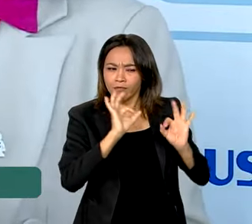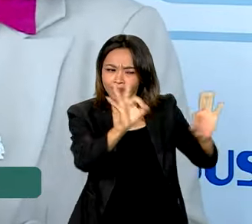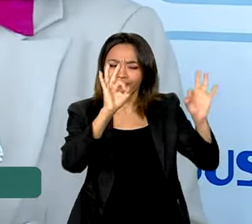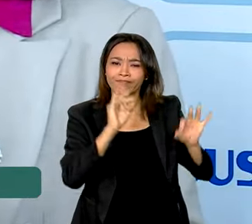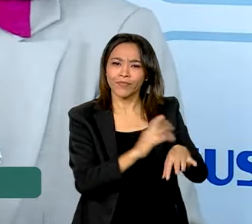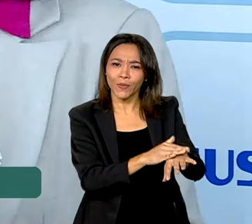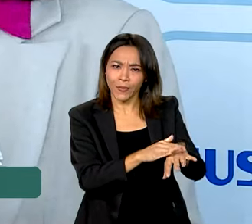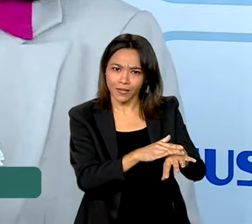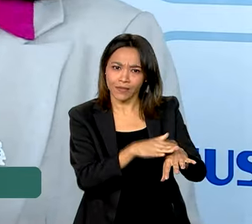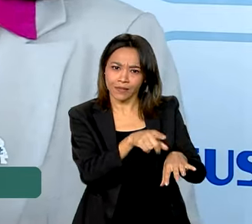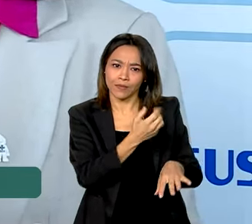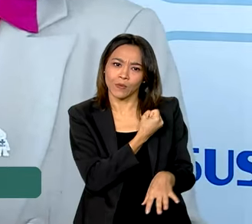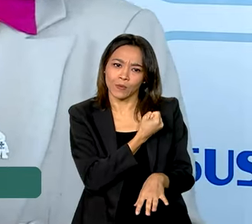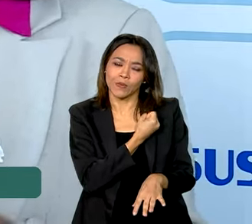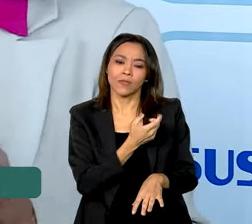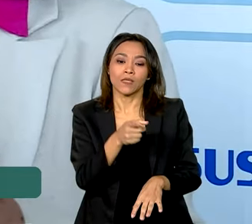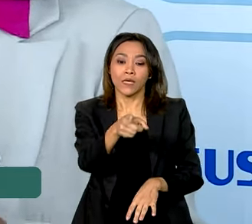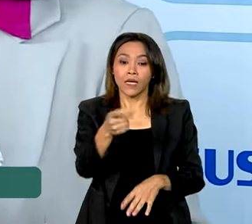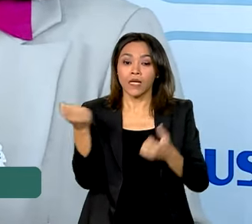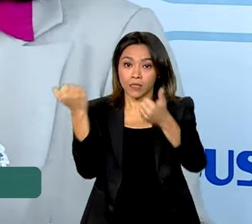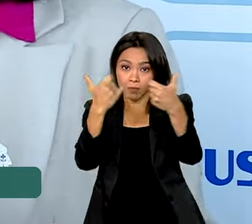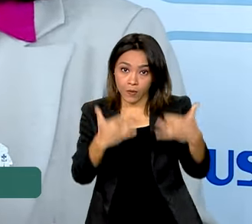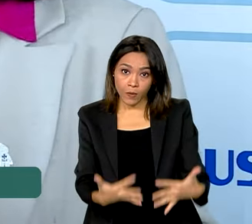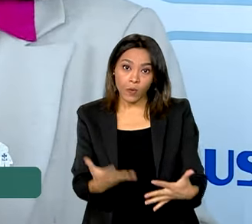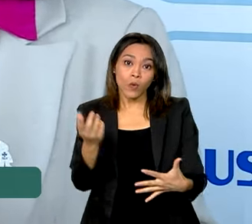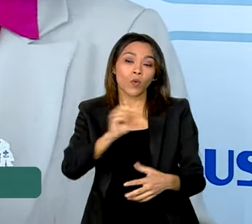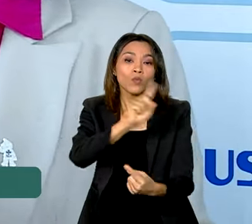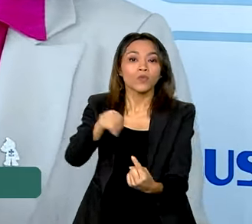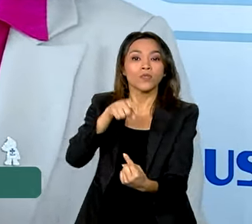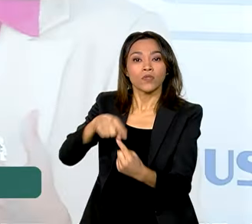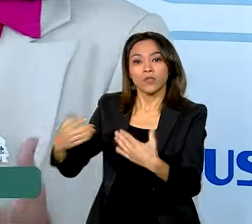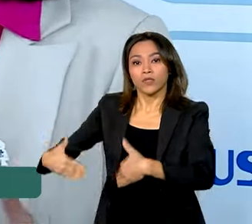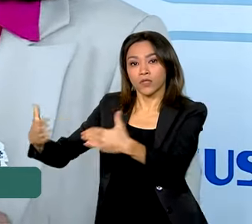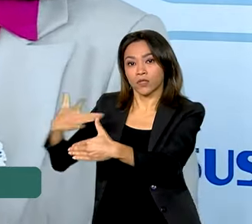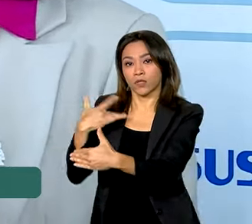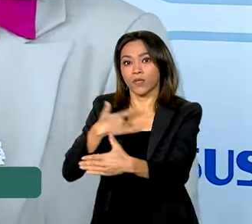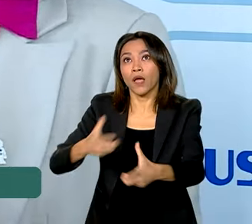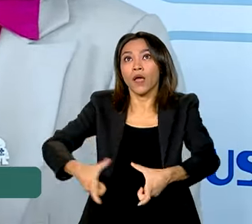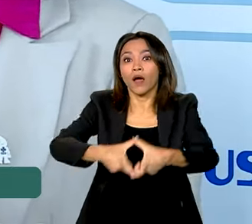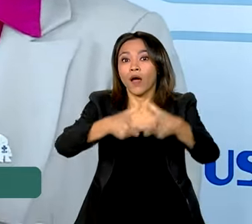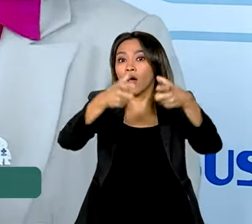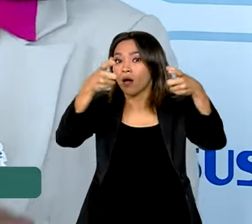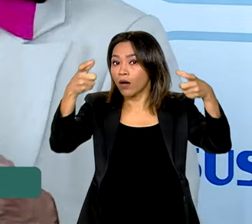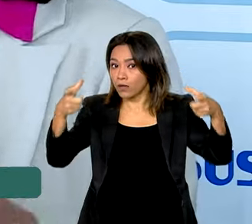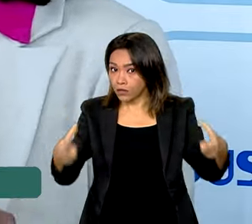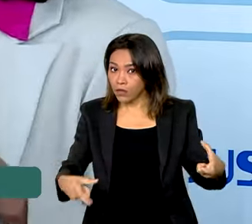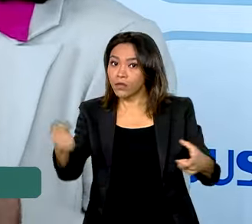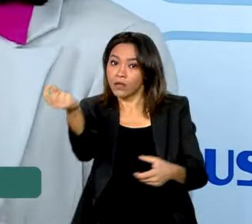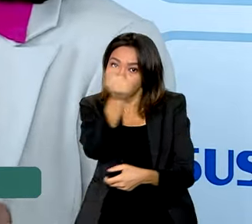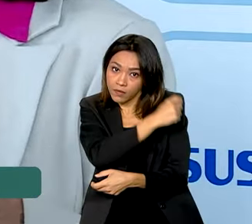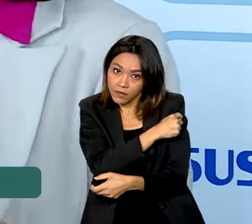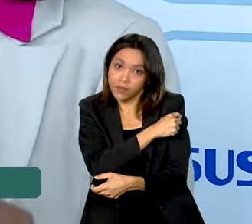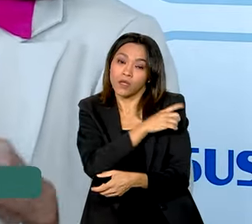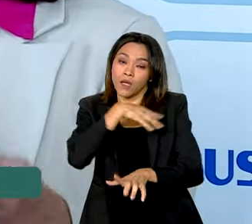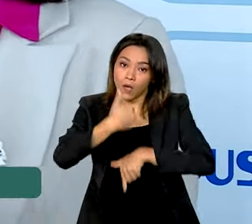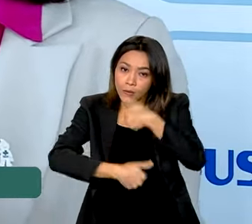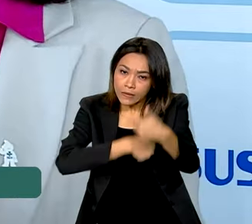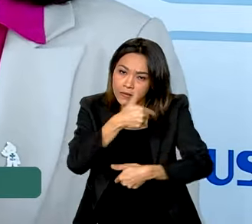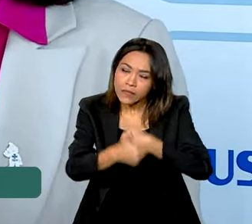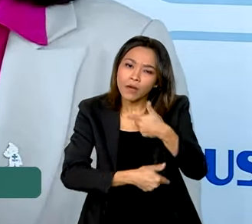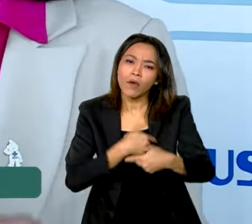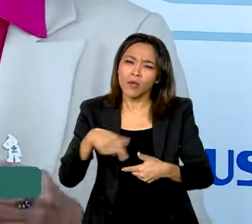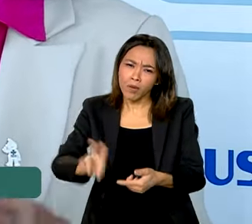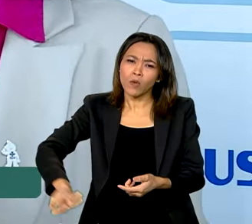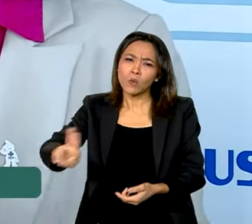desafios do Ministério da Saúde tem sido aumentar a cobertura vacinal, com trabalho de pleno uso dessas